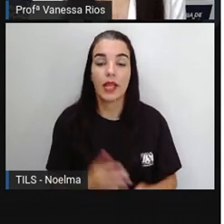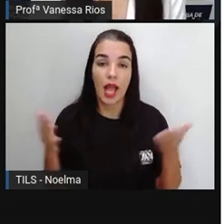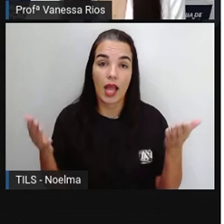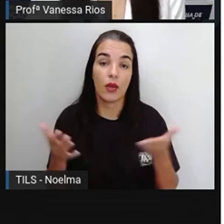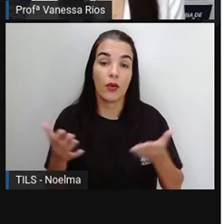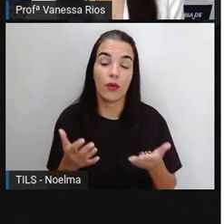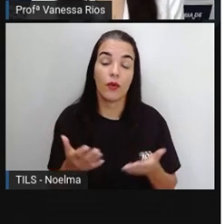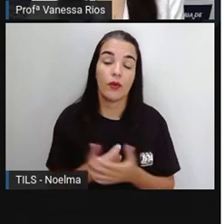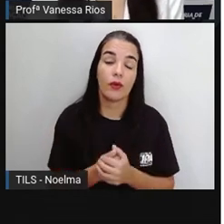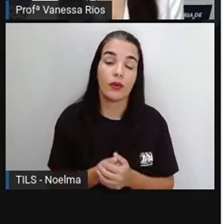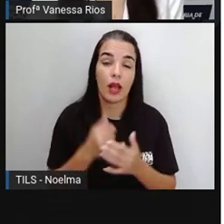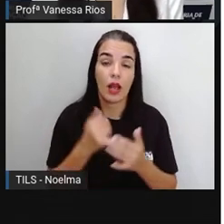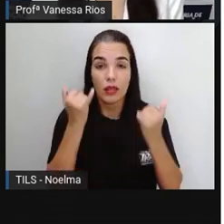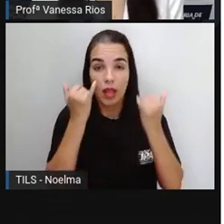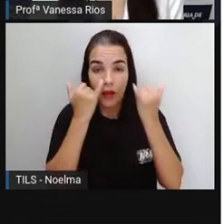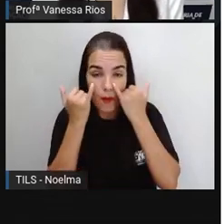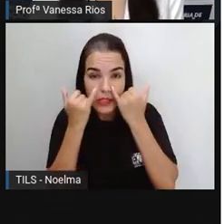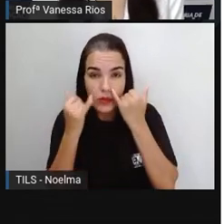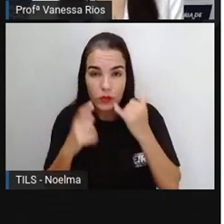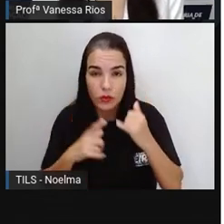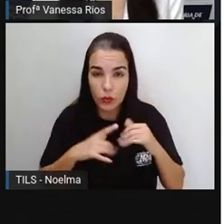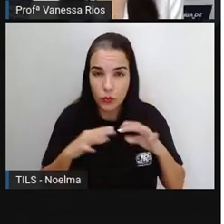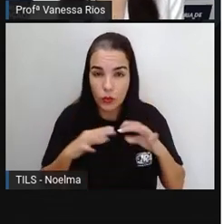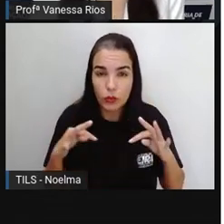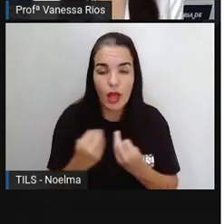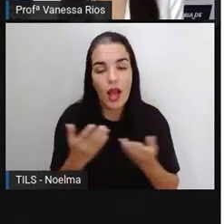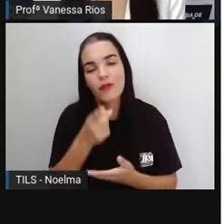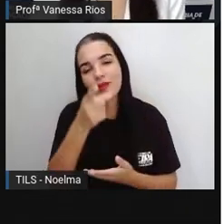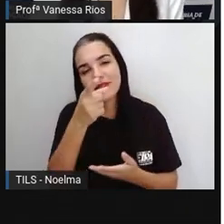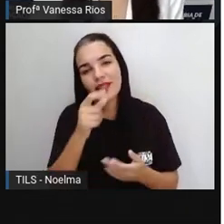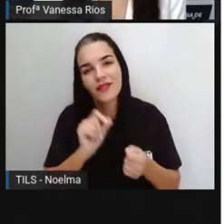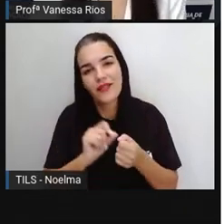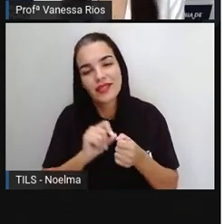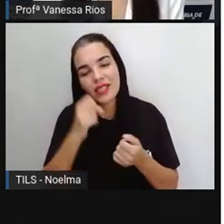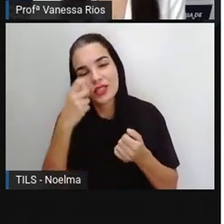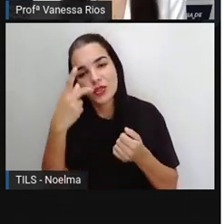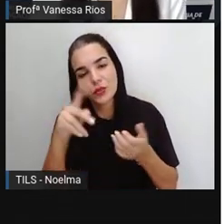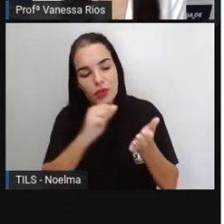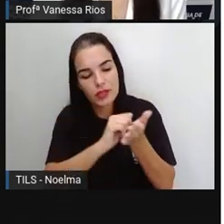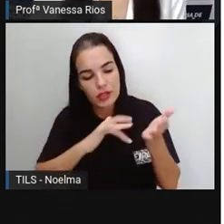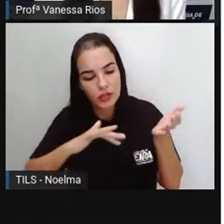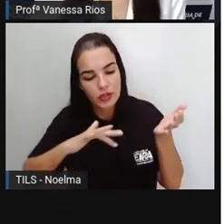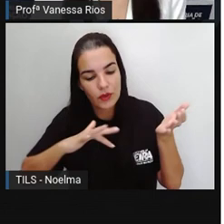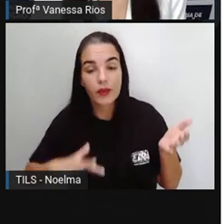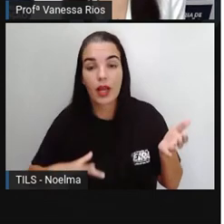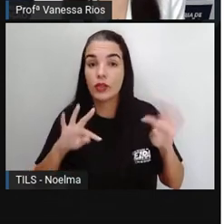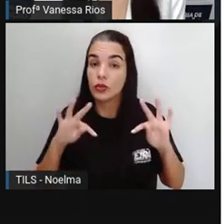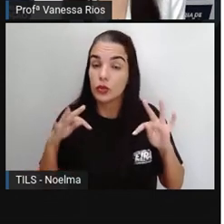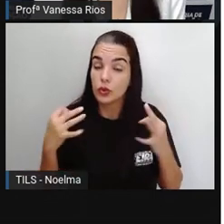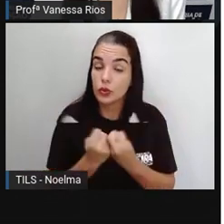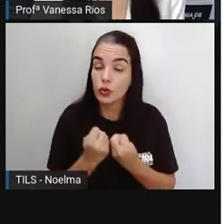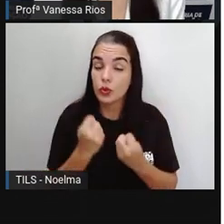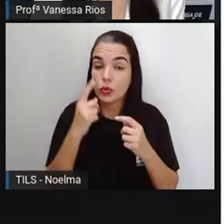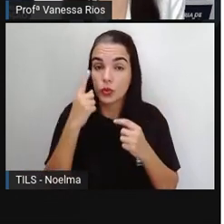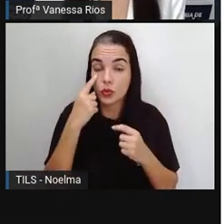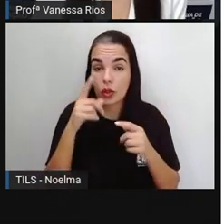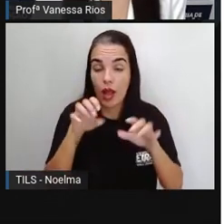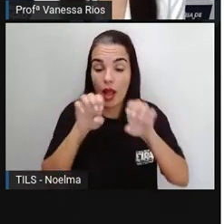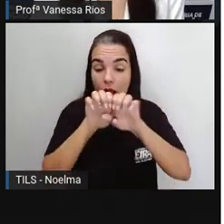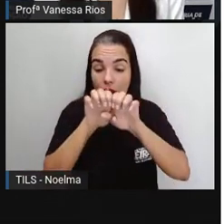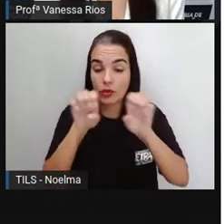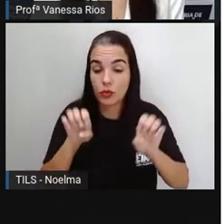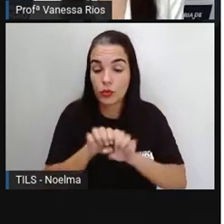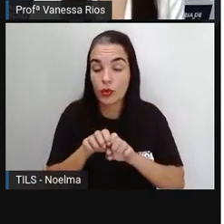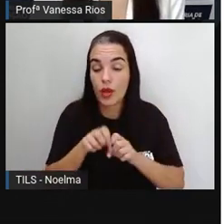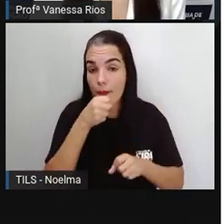E aí a partir das informações agora é com você, certo? De olho em toda a estrutura aí da reportagem, preste